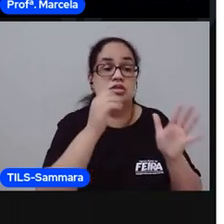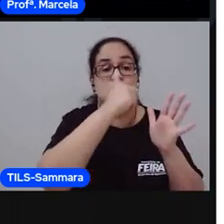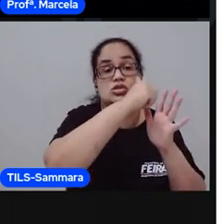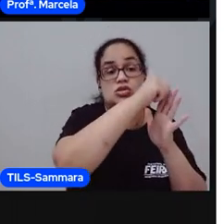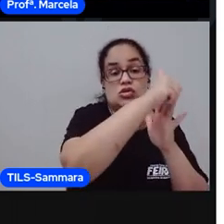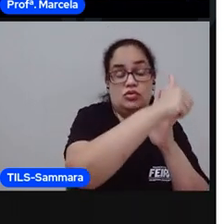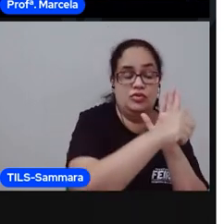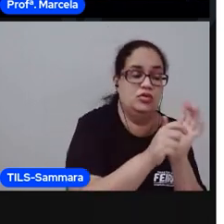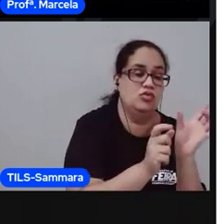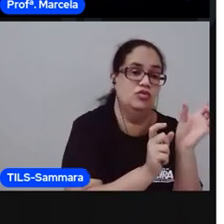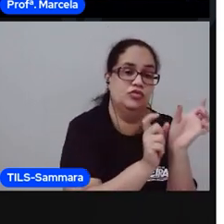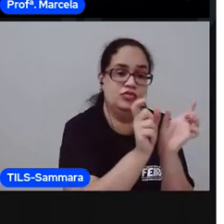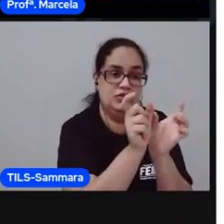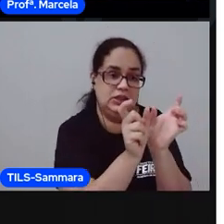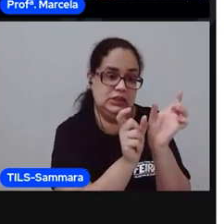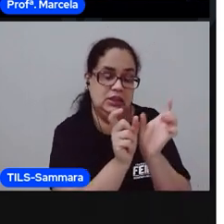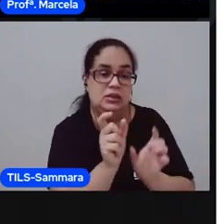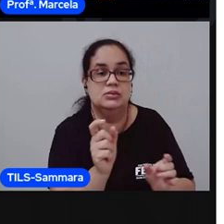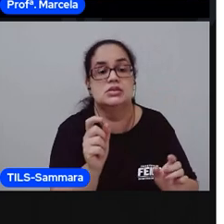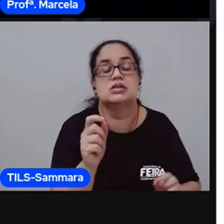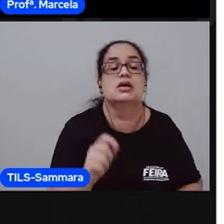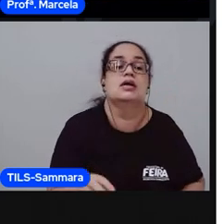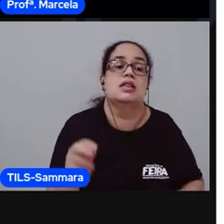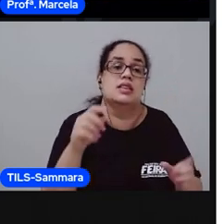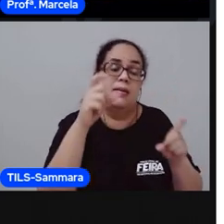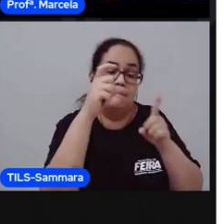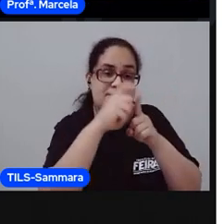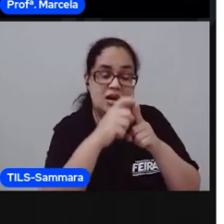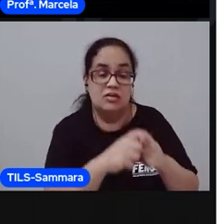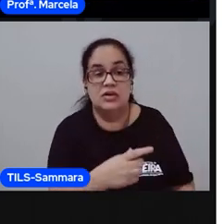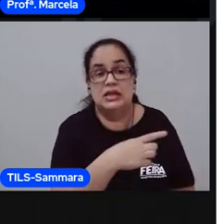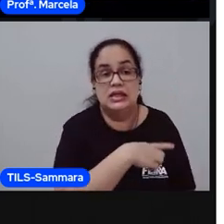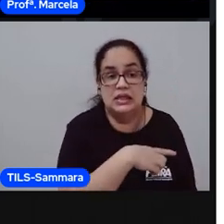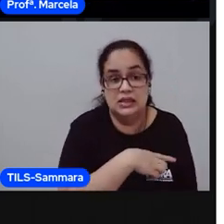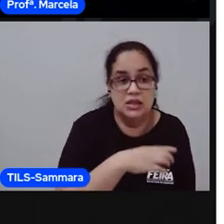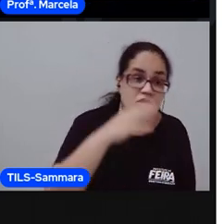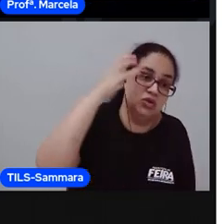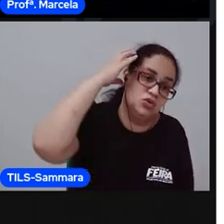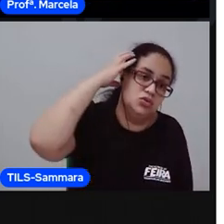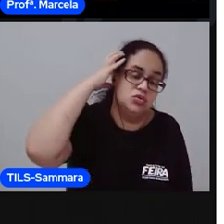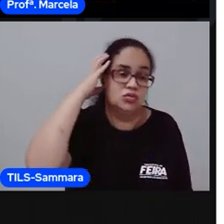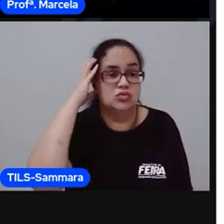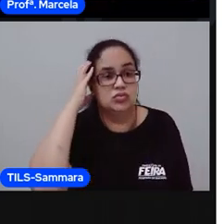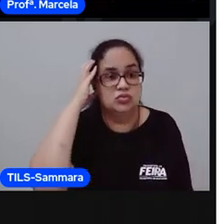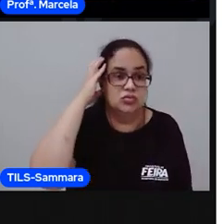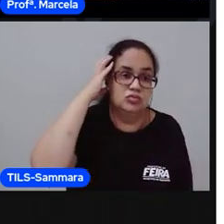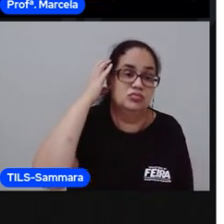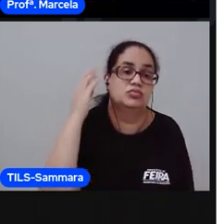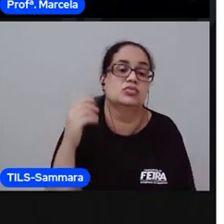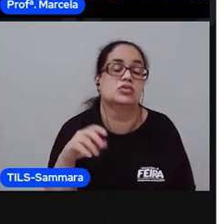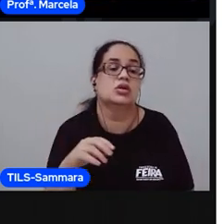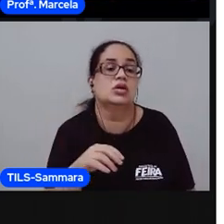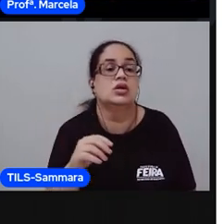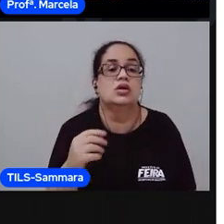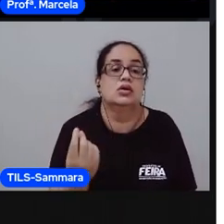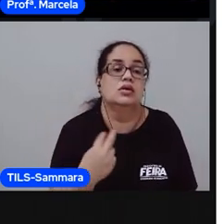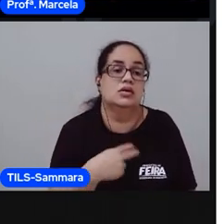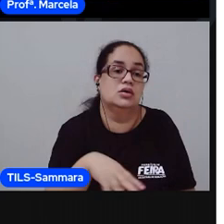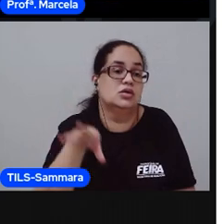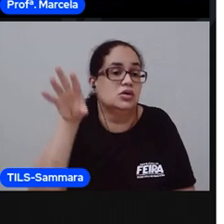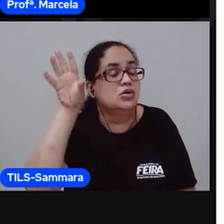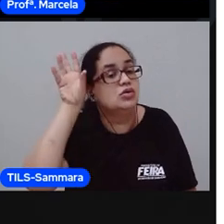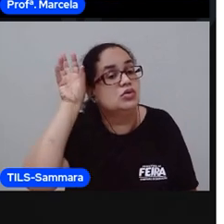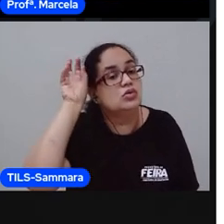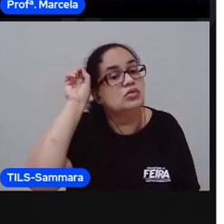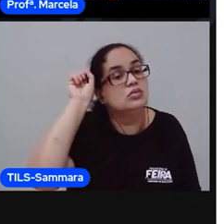fonemas da palavra, que produzem um som. Fonema pro é o quê? Fonema é um som que você escuta